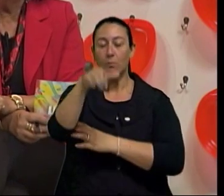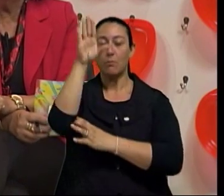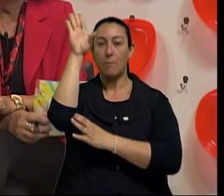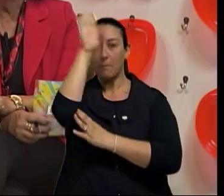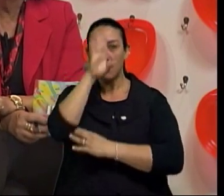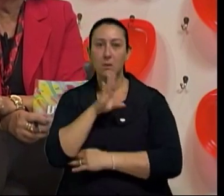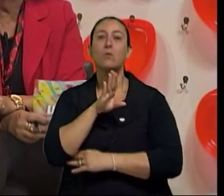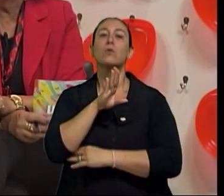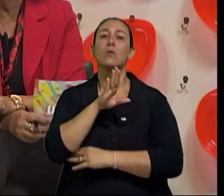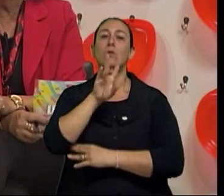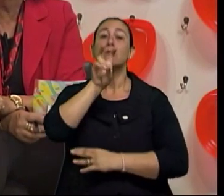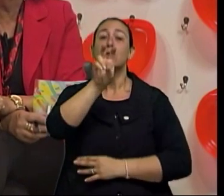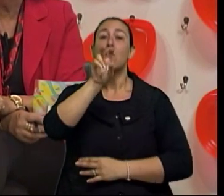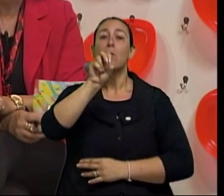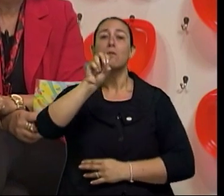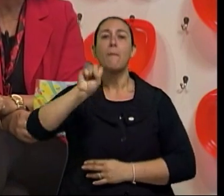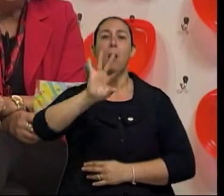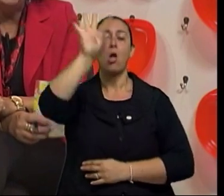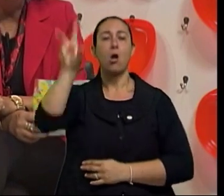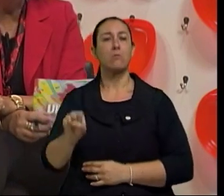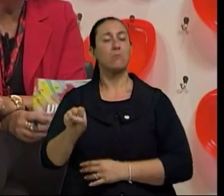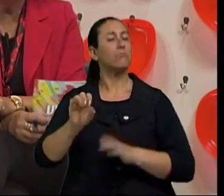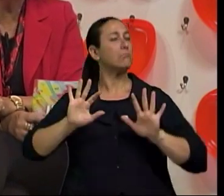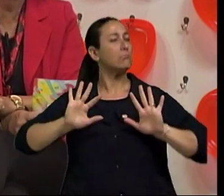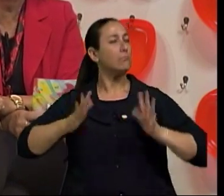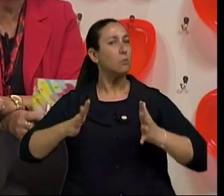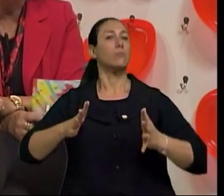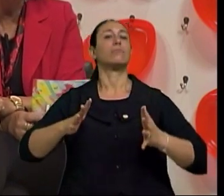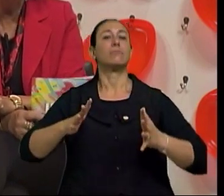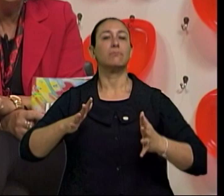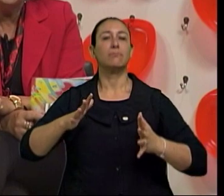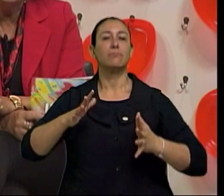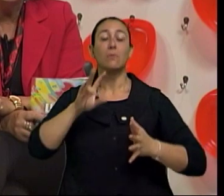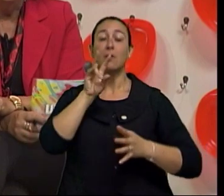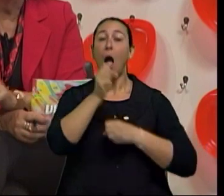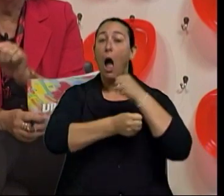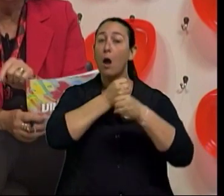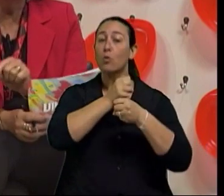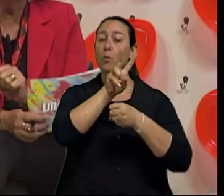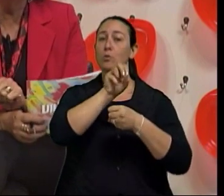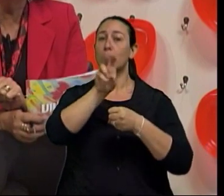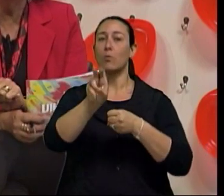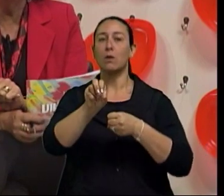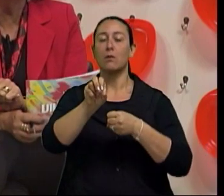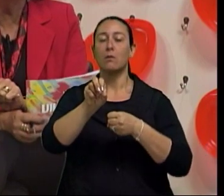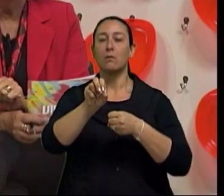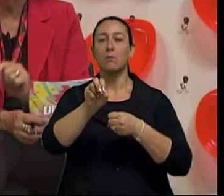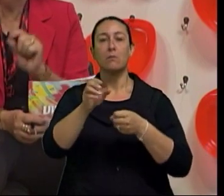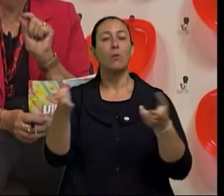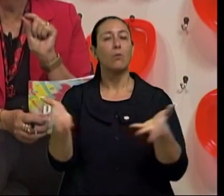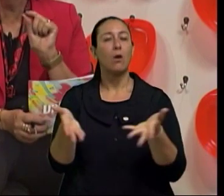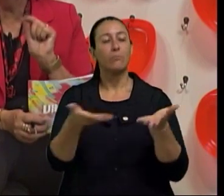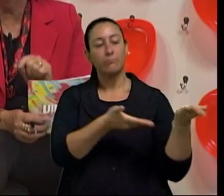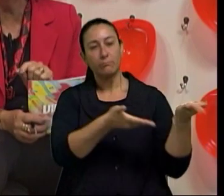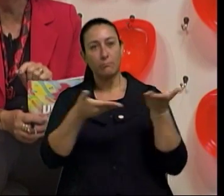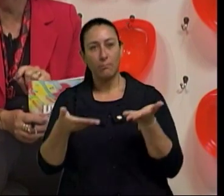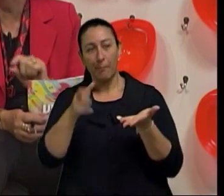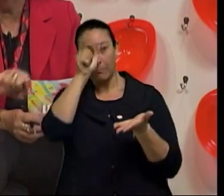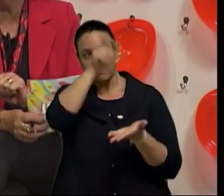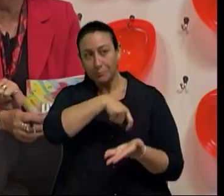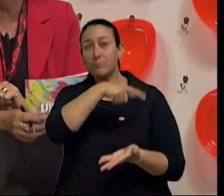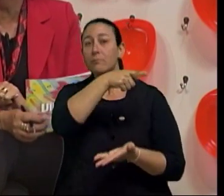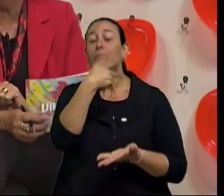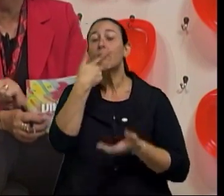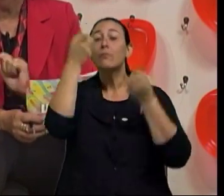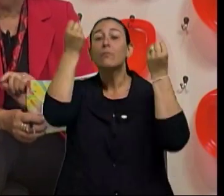O nosso convidado para falar de um assunto tão importante para todos nós, o nosso assunto de hoje e o idoso hoje